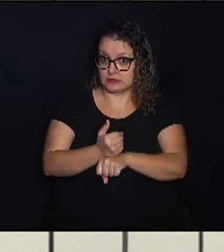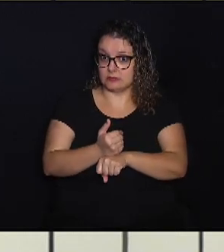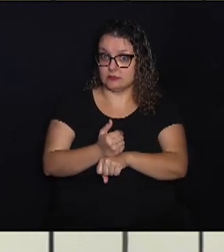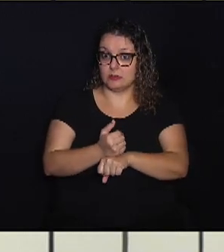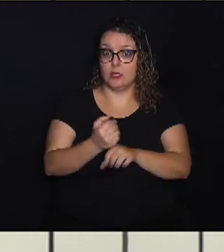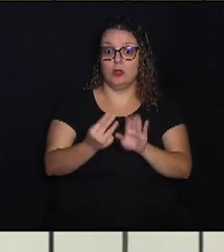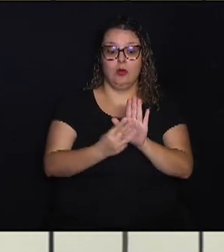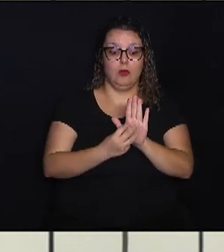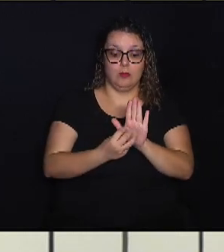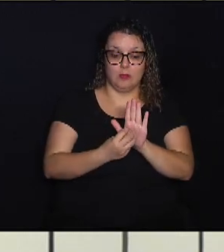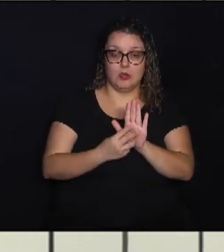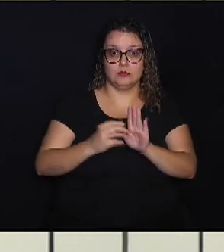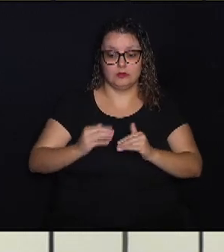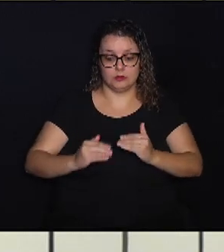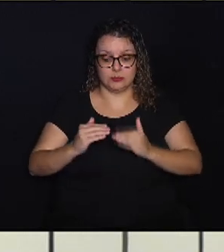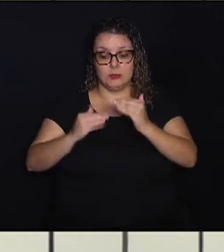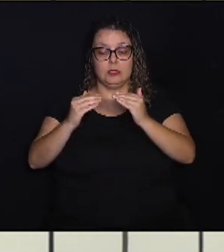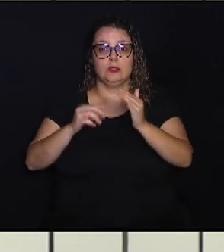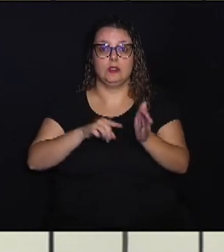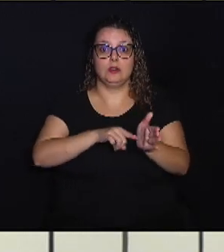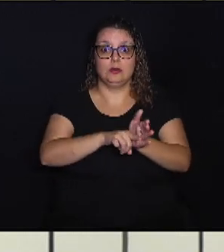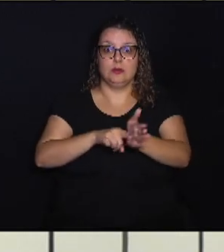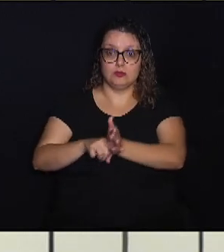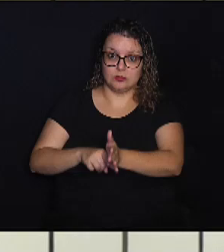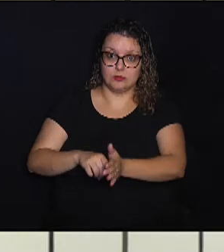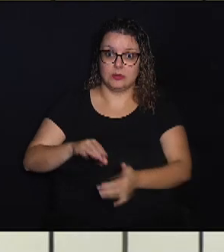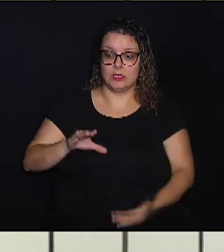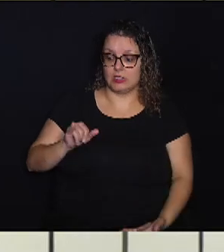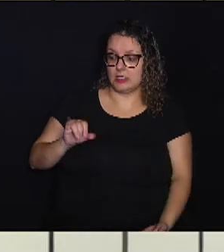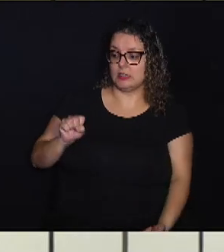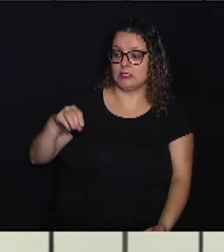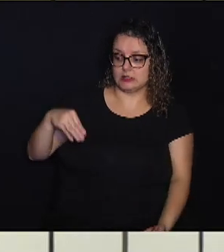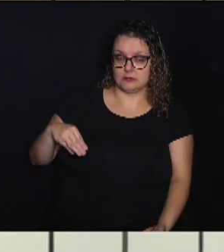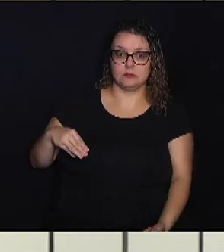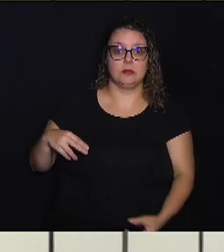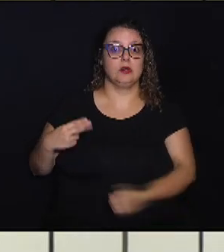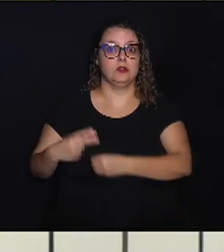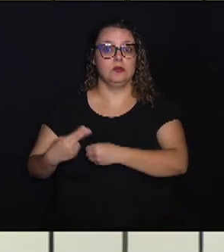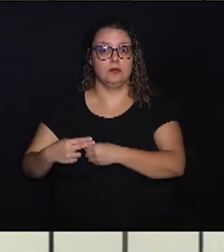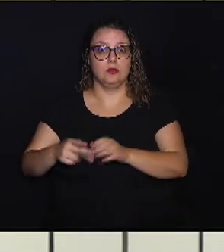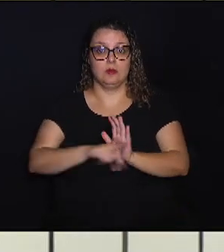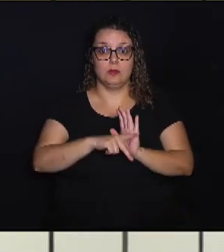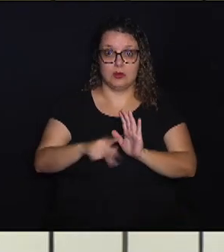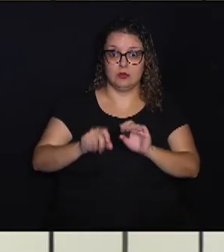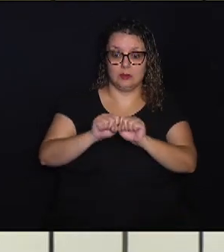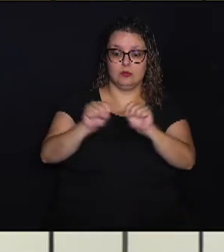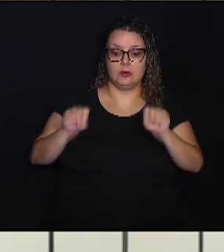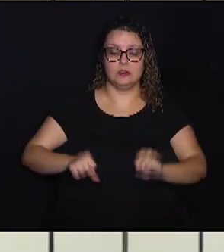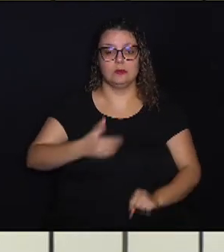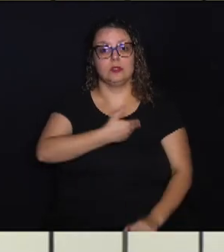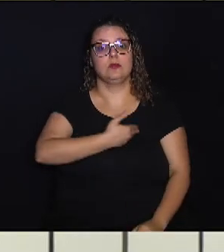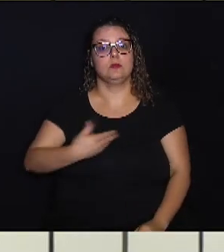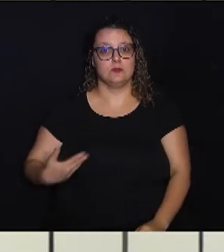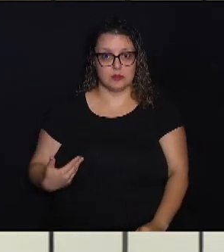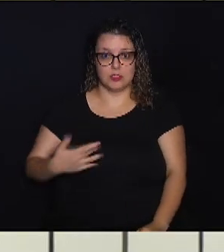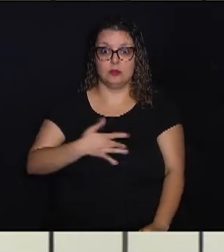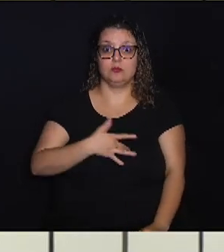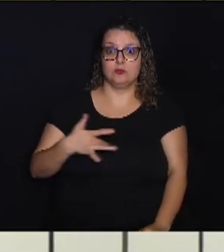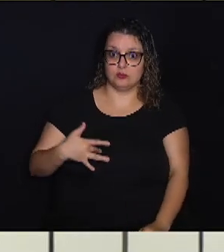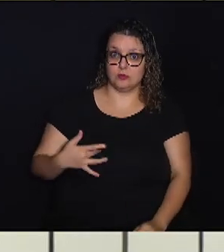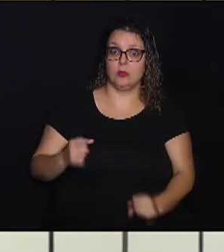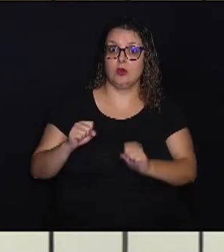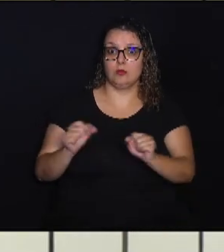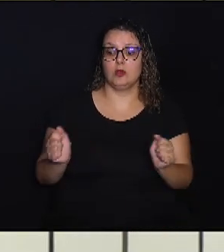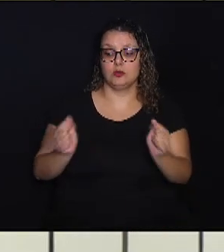método, desenvolvido por pesquisadores do CAISME e da Unicamp, fará parte do sistema público de saúde e deve,